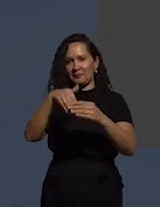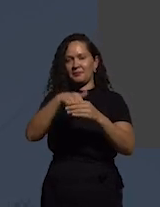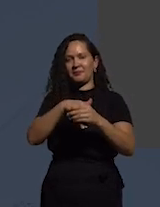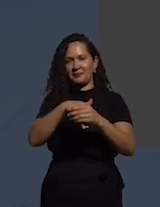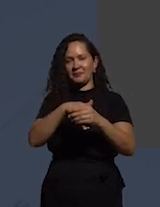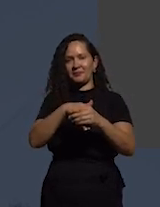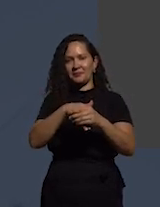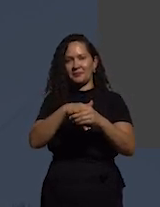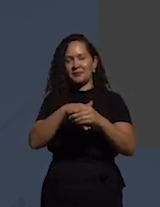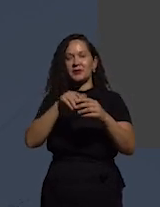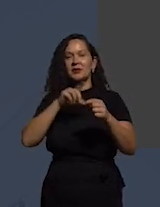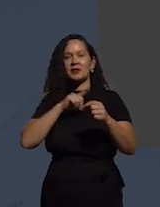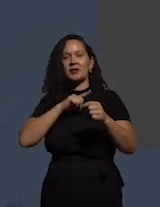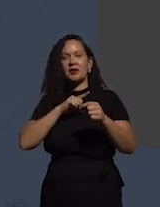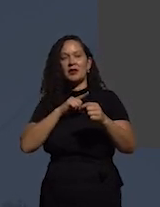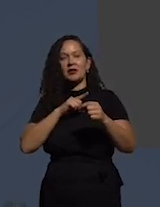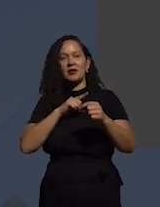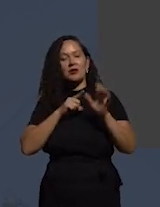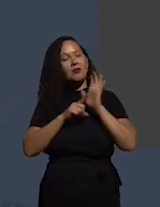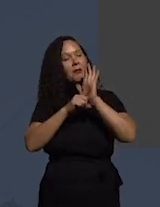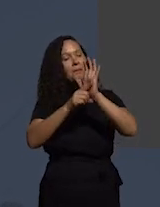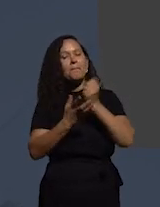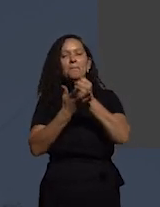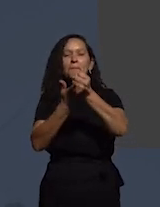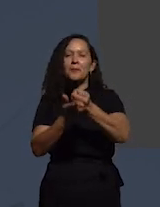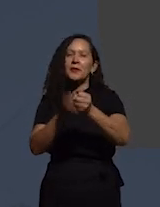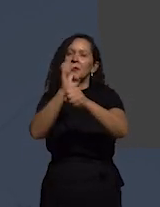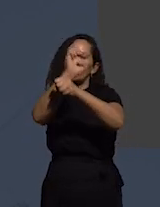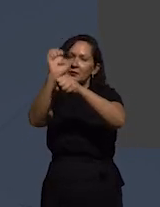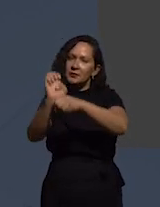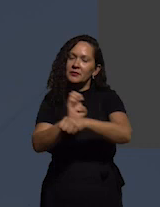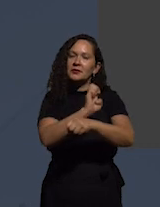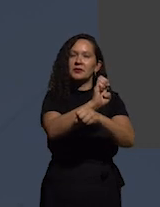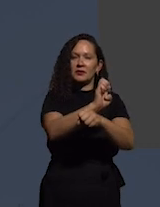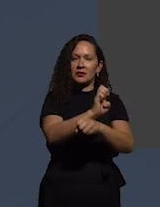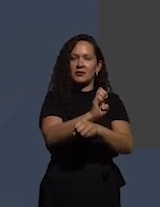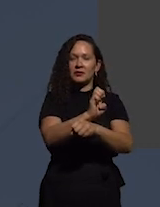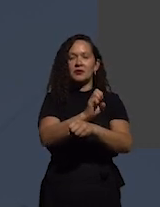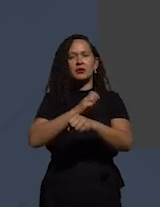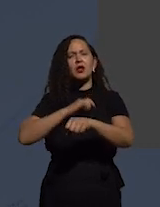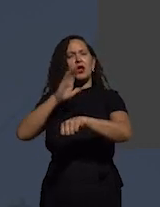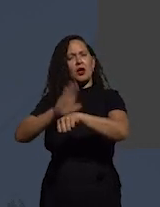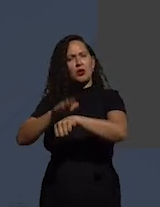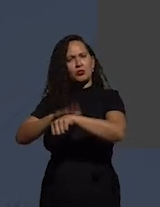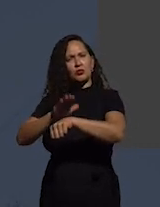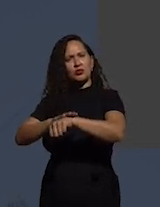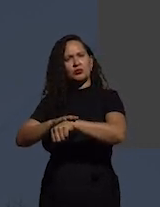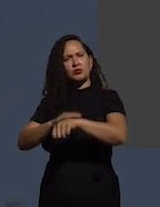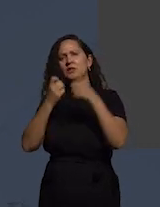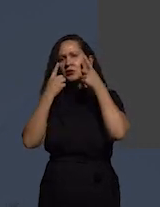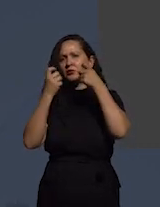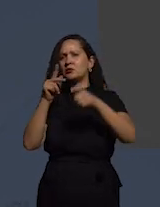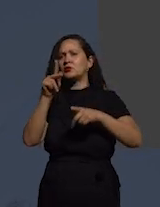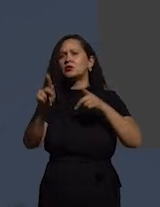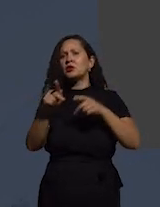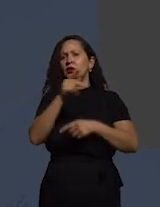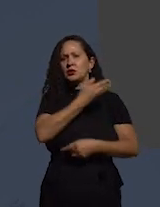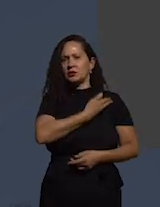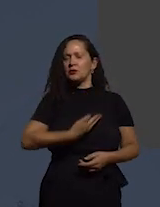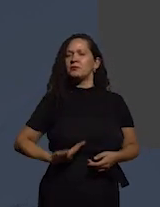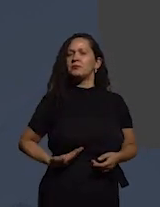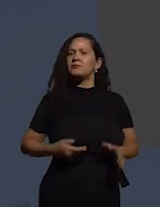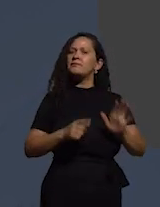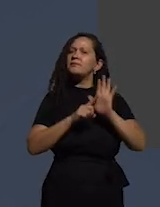é provido por um aparato do Estado e que são autônomos do interesse público o que